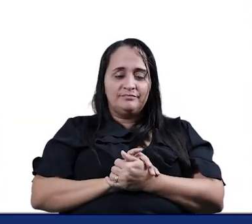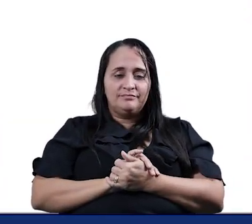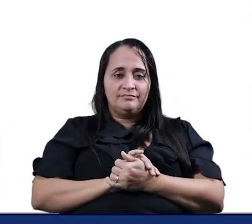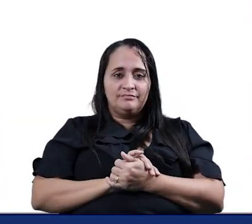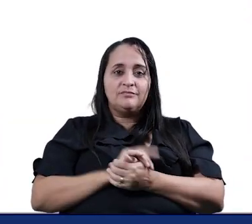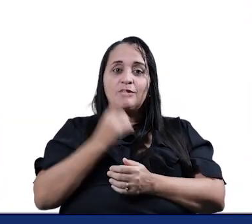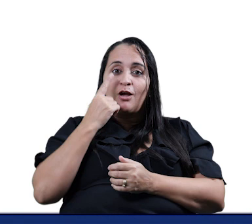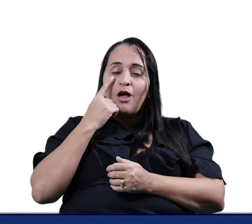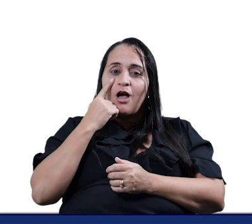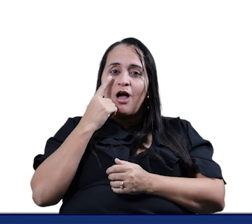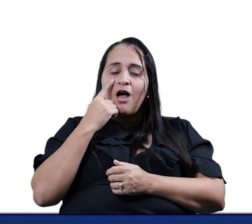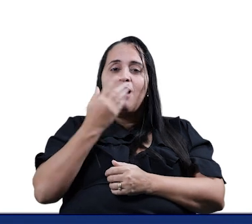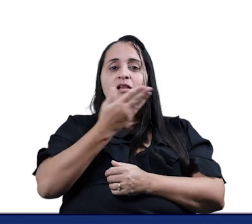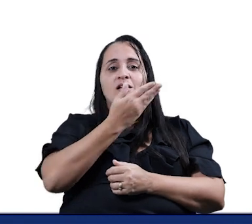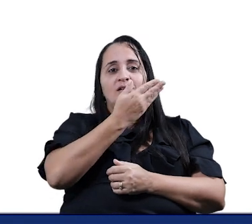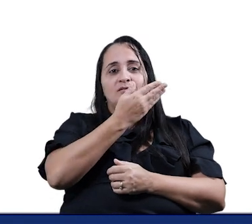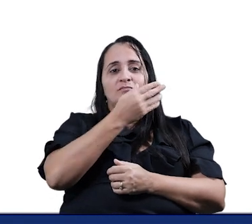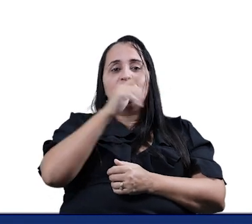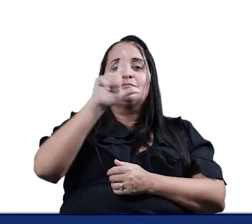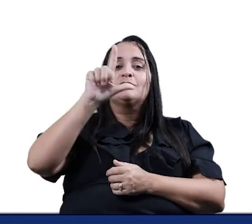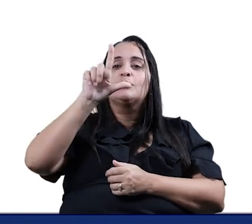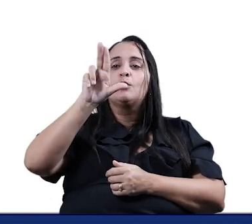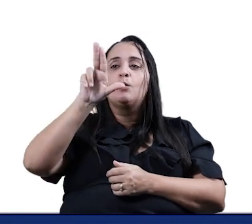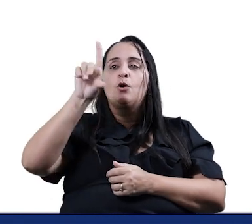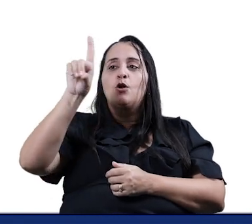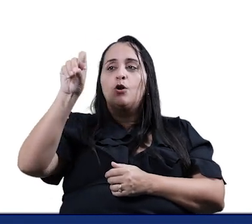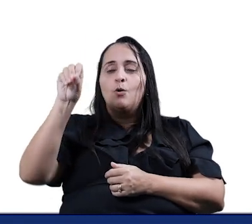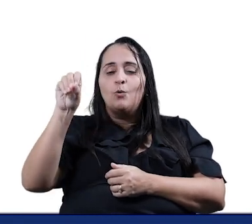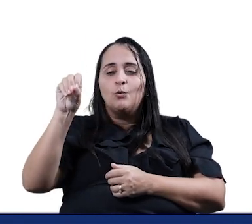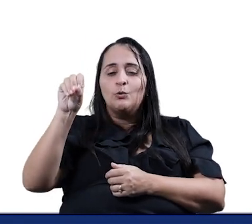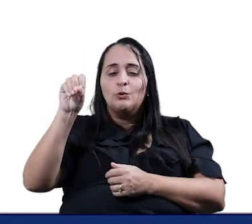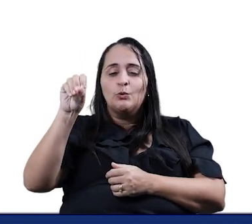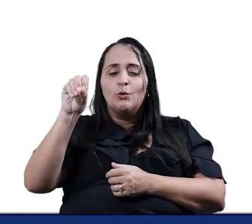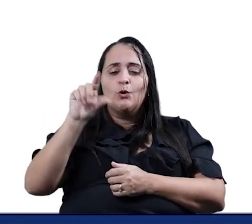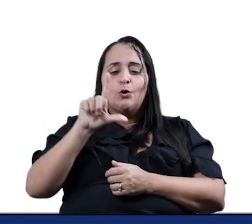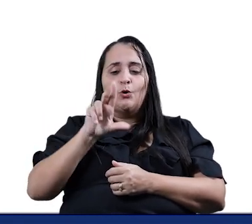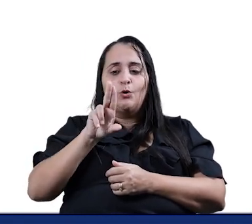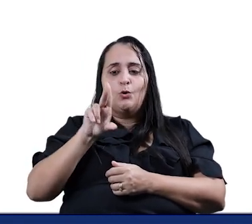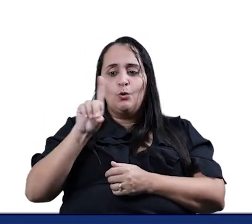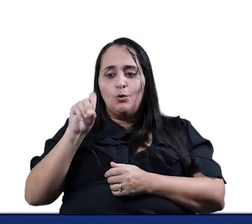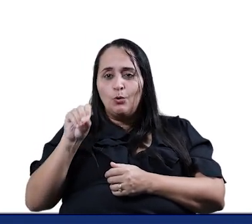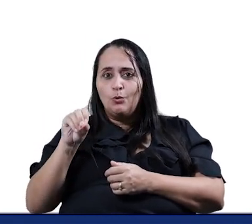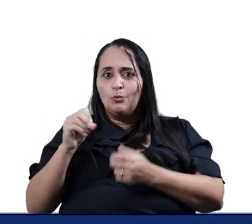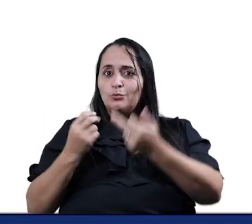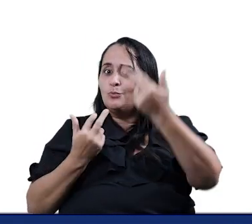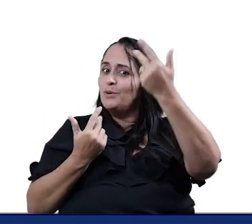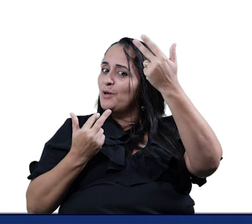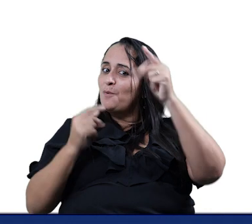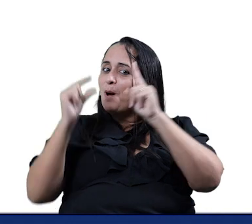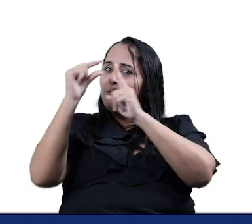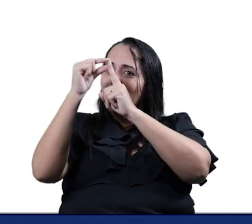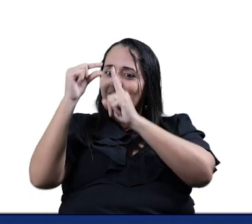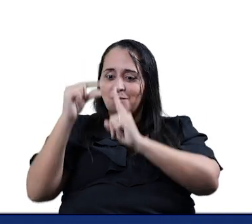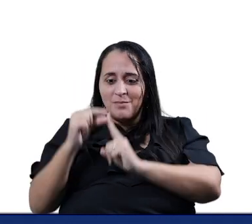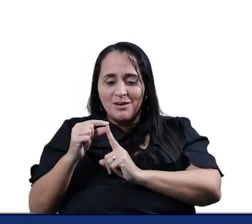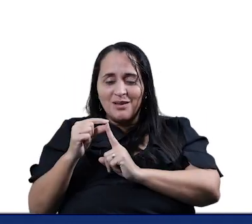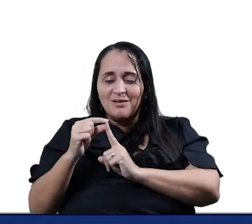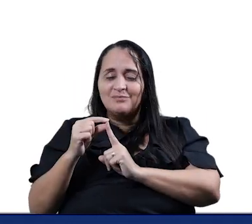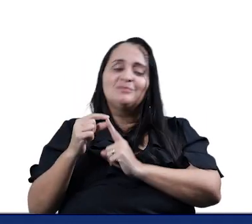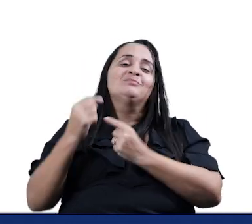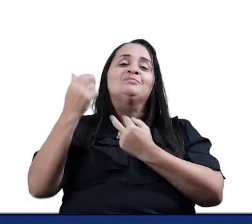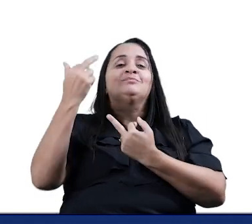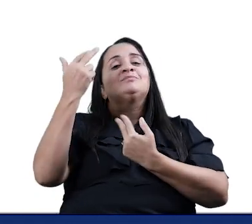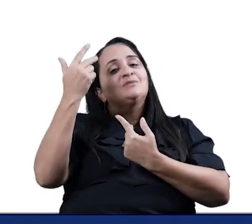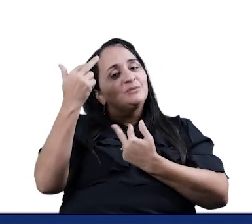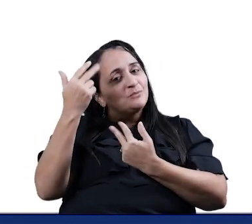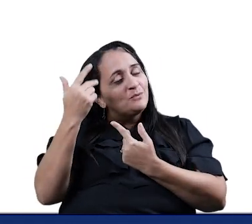Olha aí Ludo Formou a palavra Ludo Ludo Ludo Ludo Então